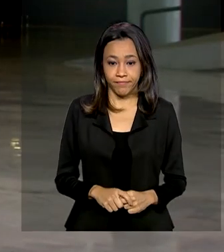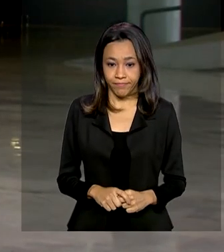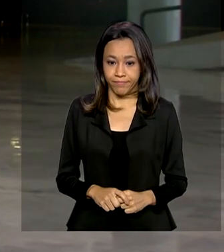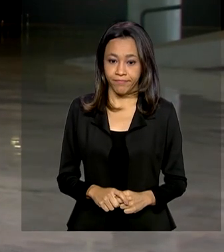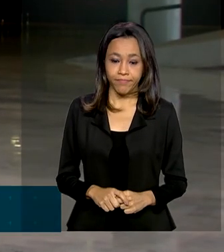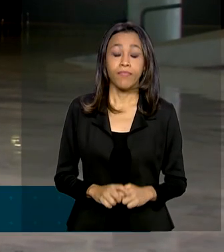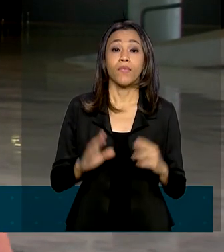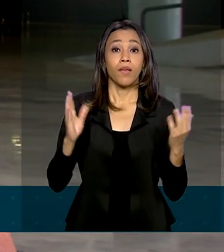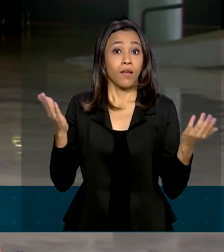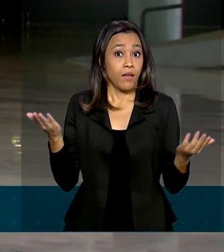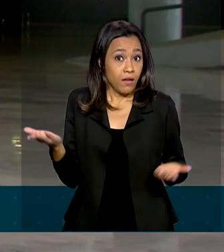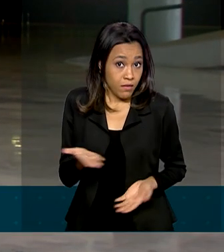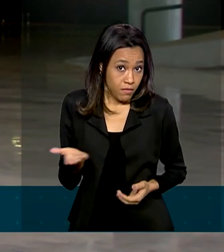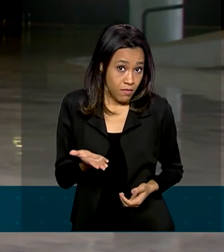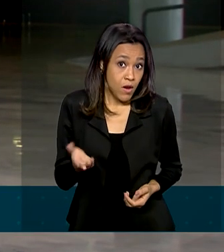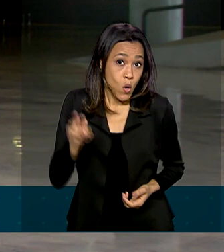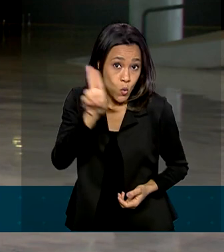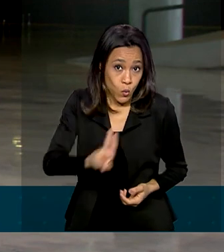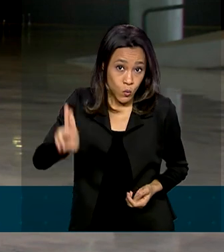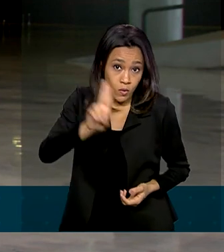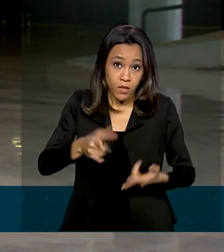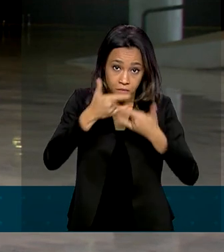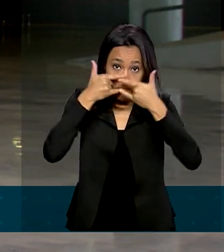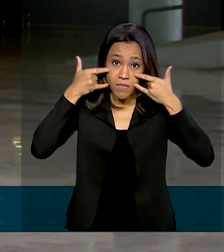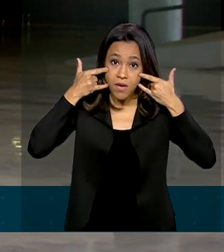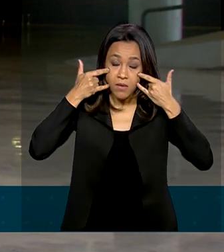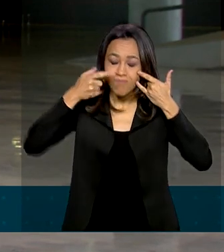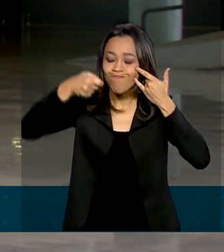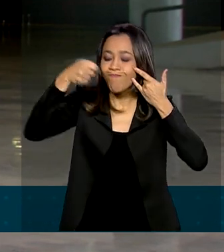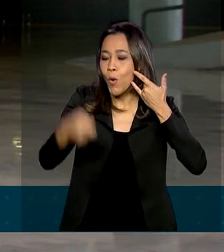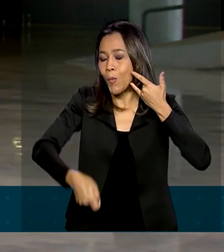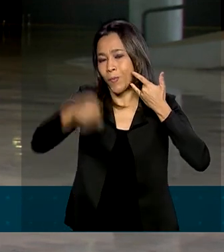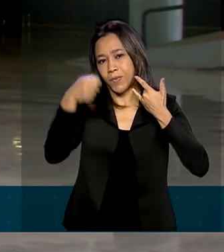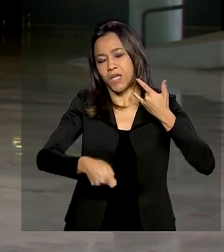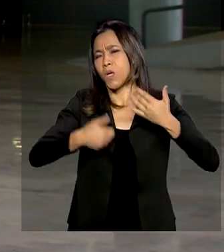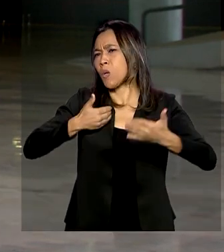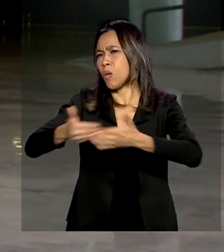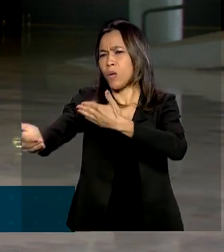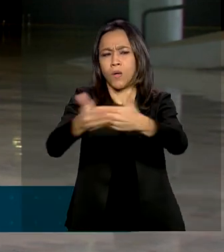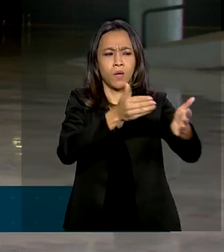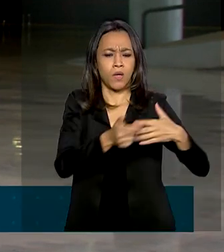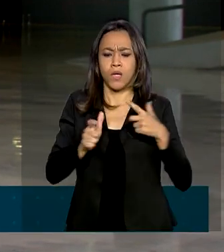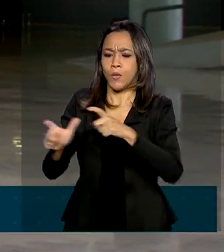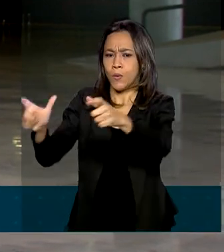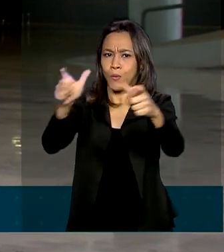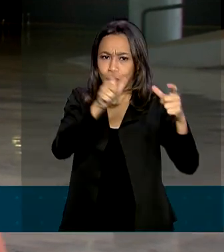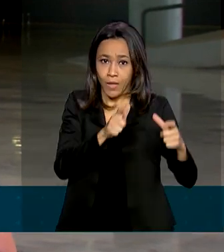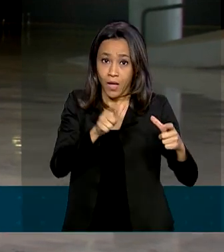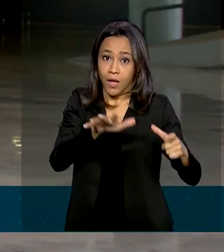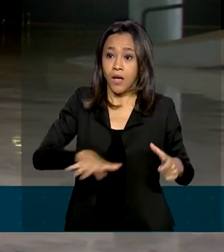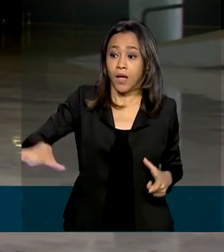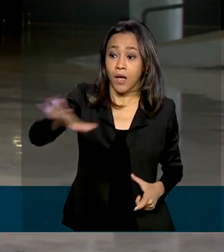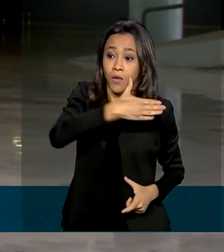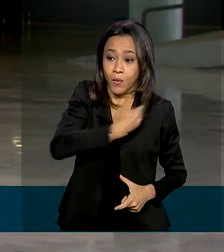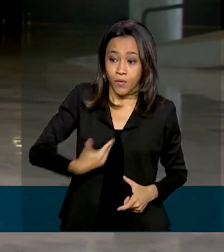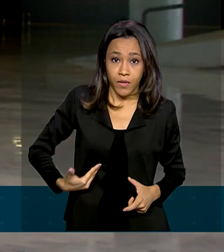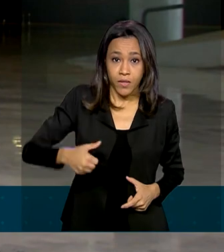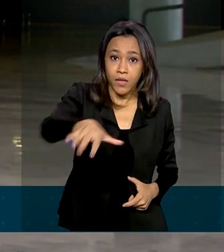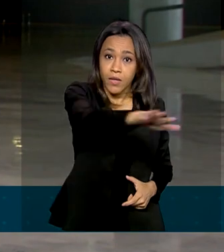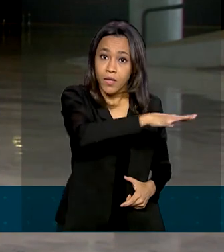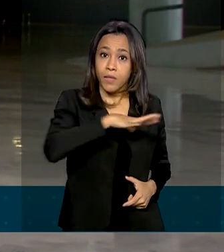Agora, usar máscara é obrigatório em qualquer local público ou privado onde haja